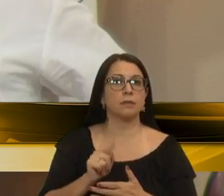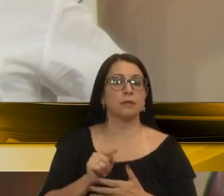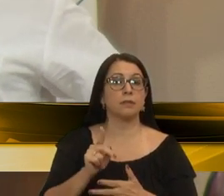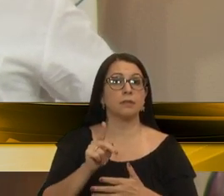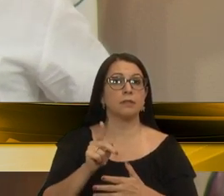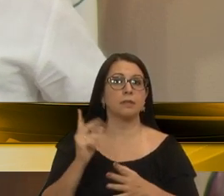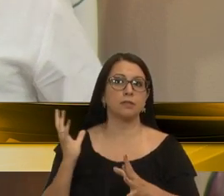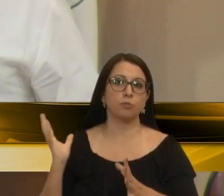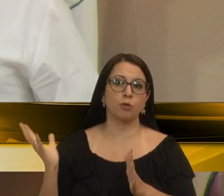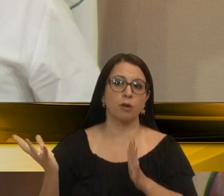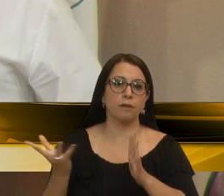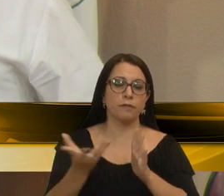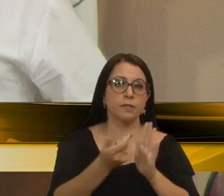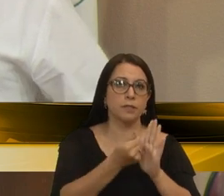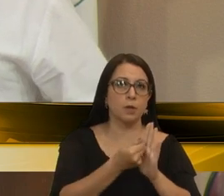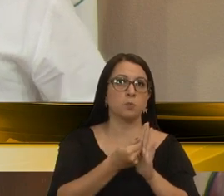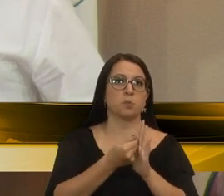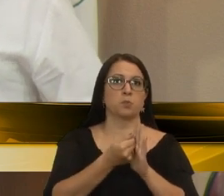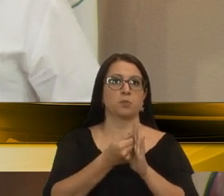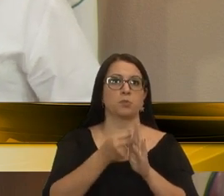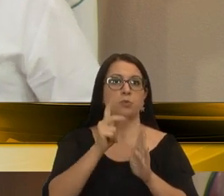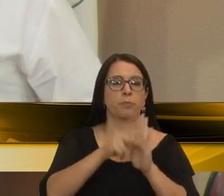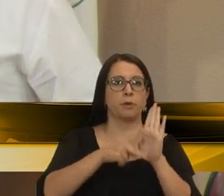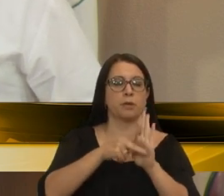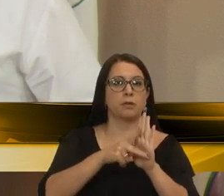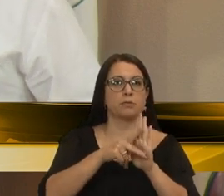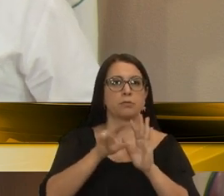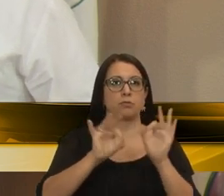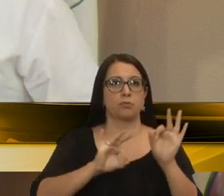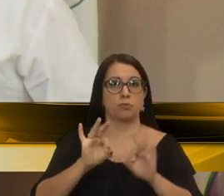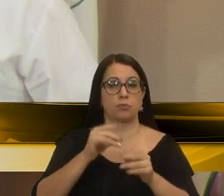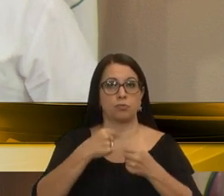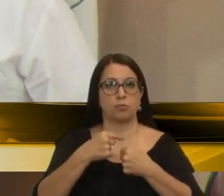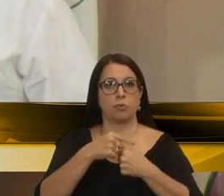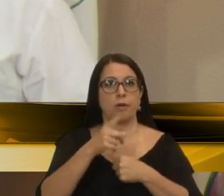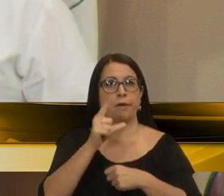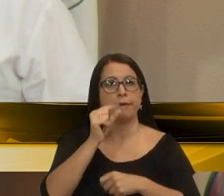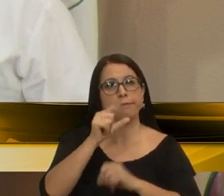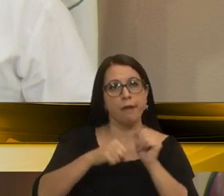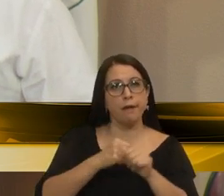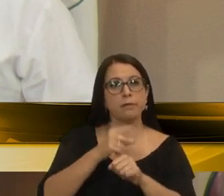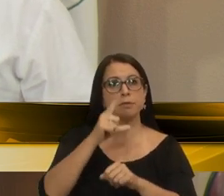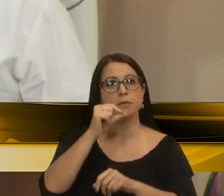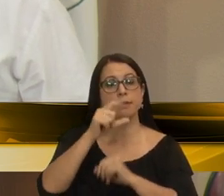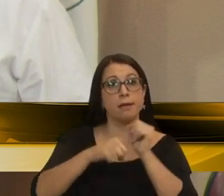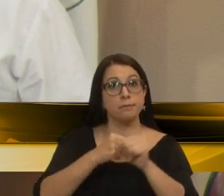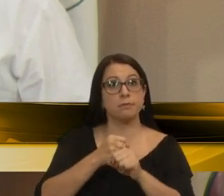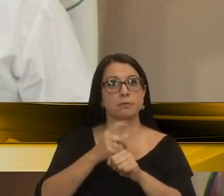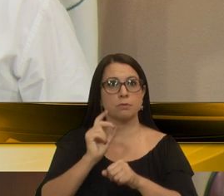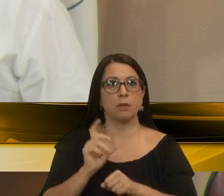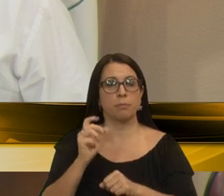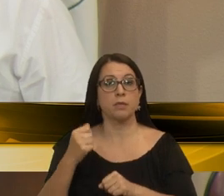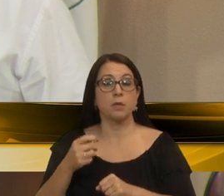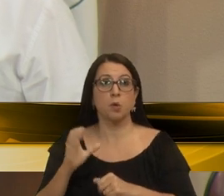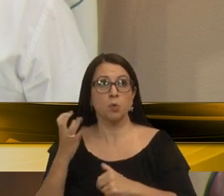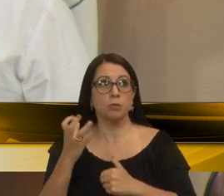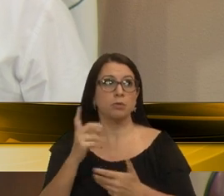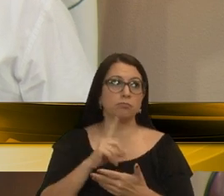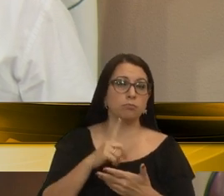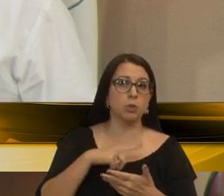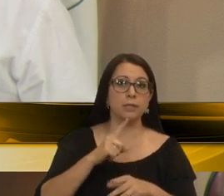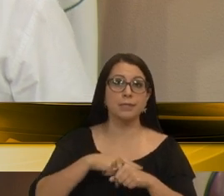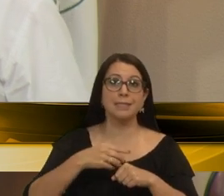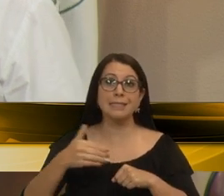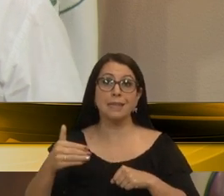revisão do Plano Diretor a cada 10 anos, ela não é uma coisa que tem que acontecer, ou que tem um